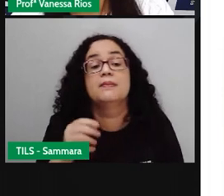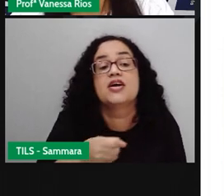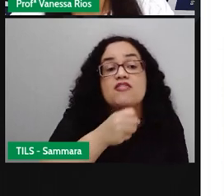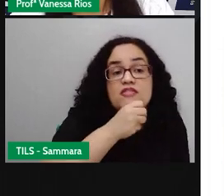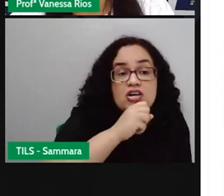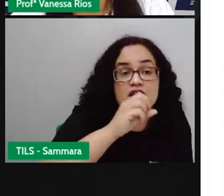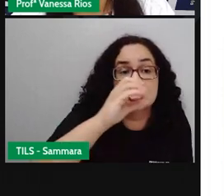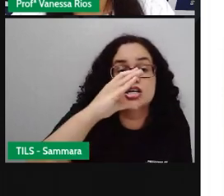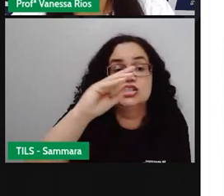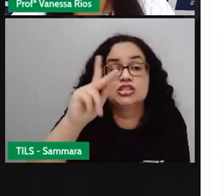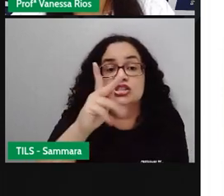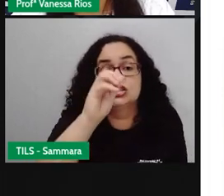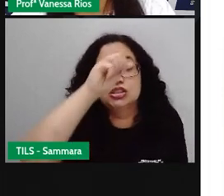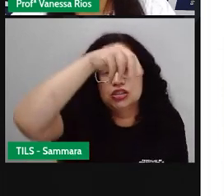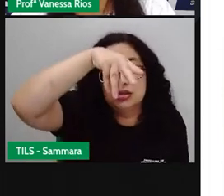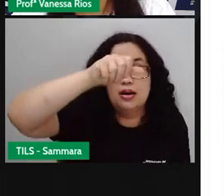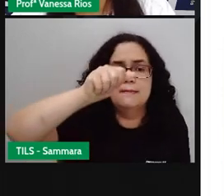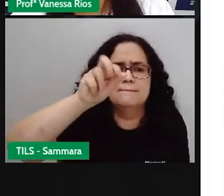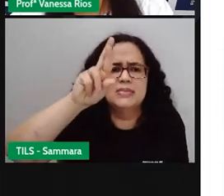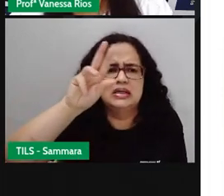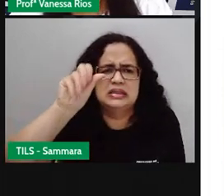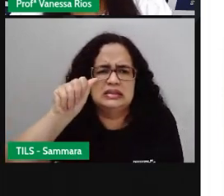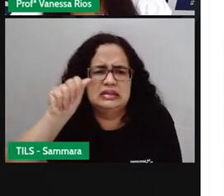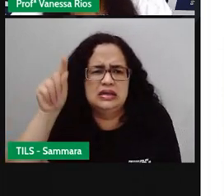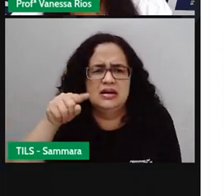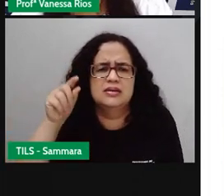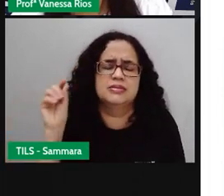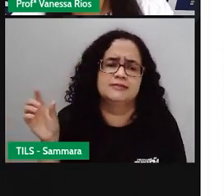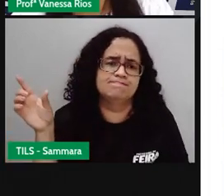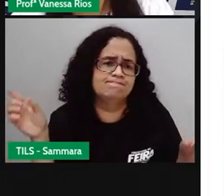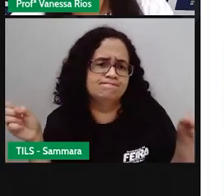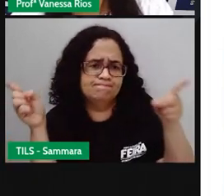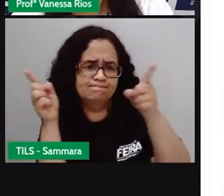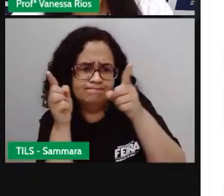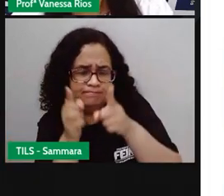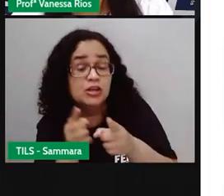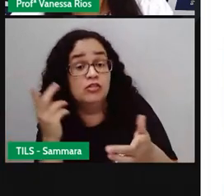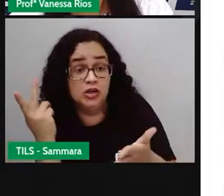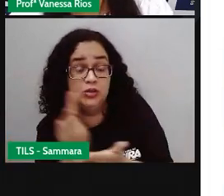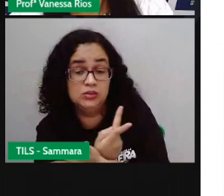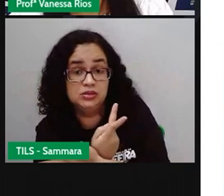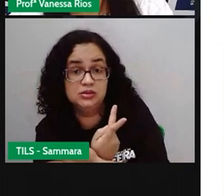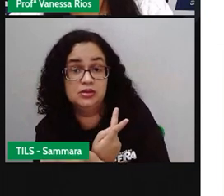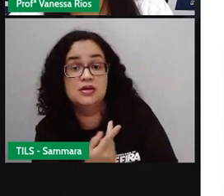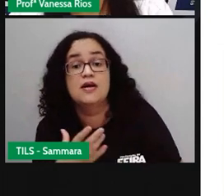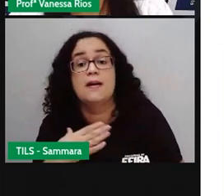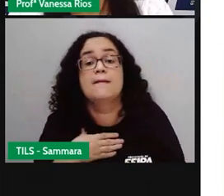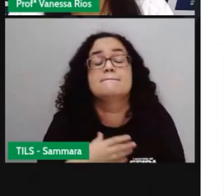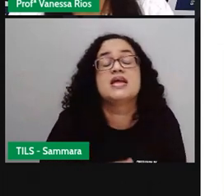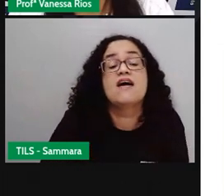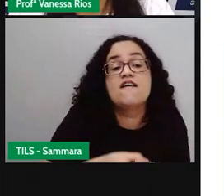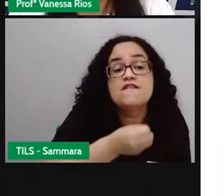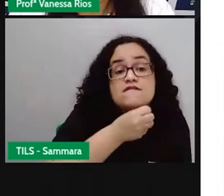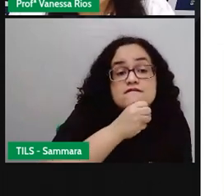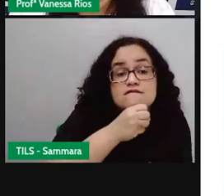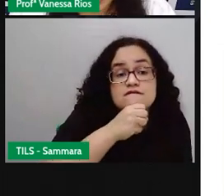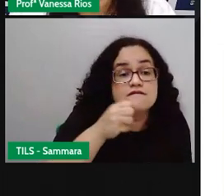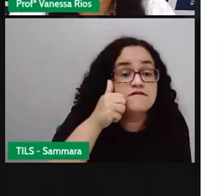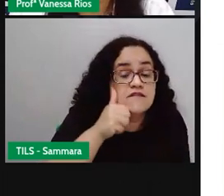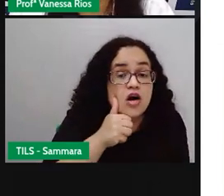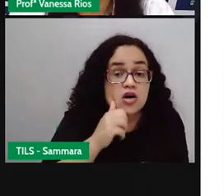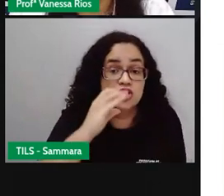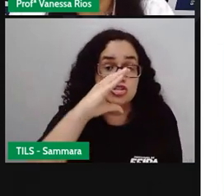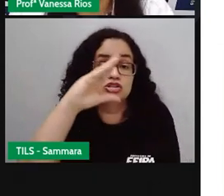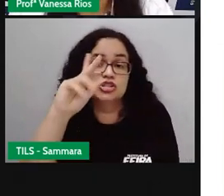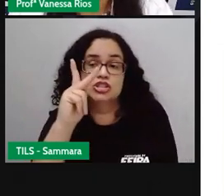avó me chamará. Imediatamente ou num tempo mais curto, mas ela vai acontecer. Minha avó me chamará.